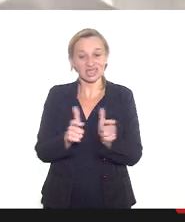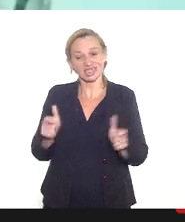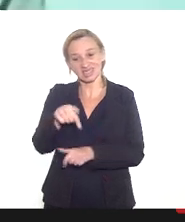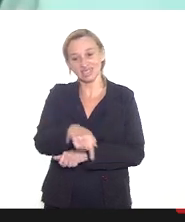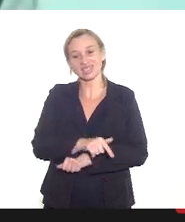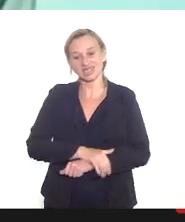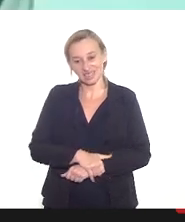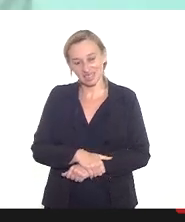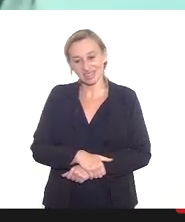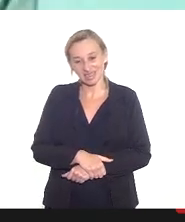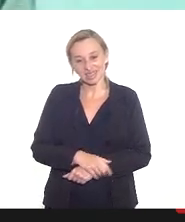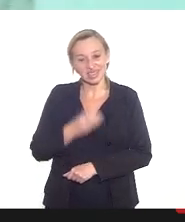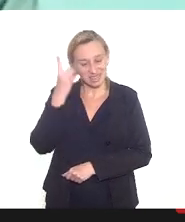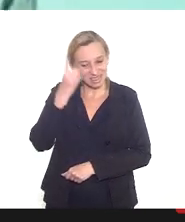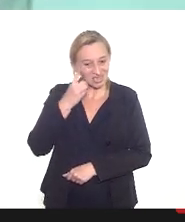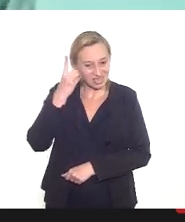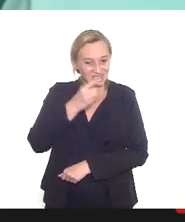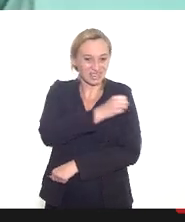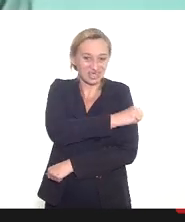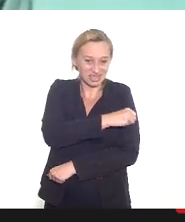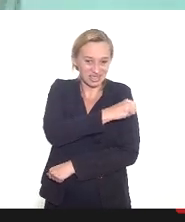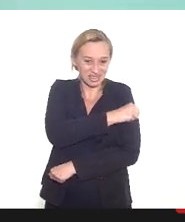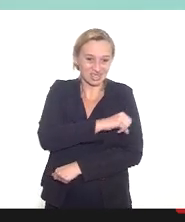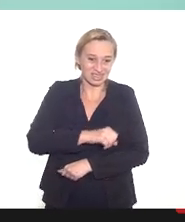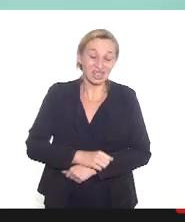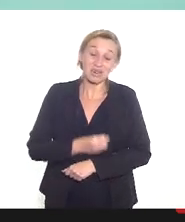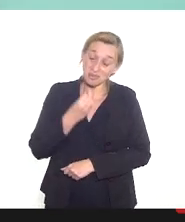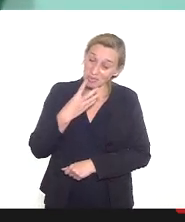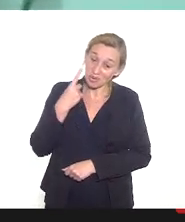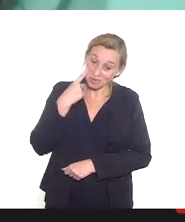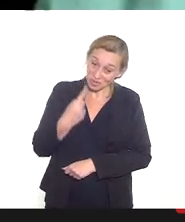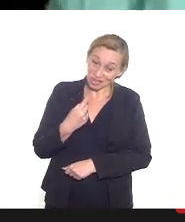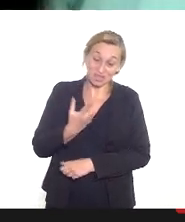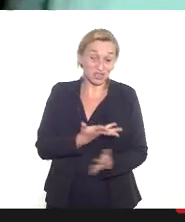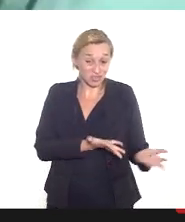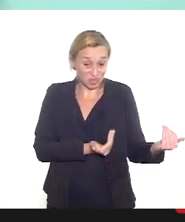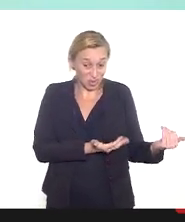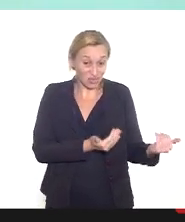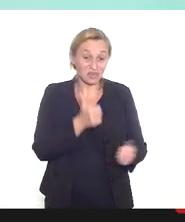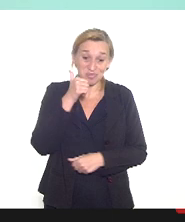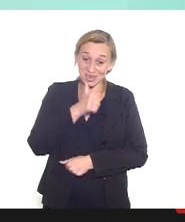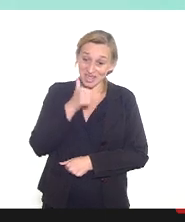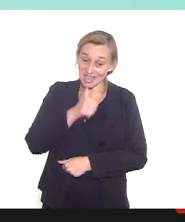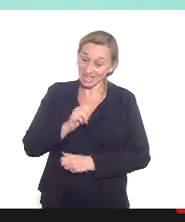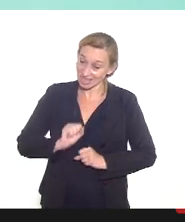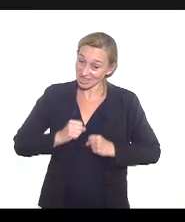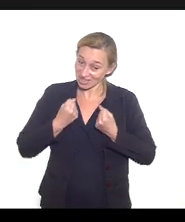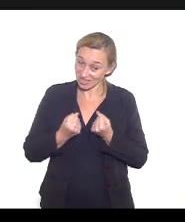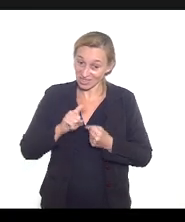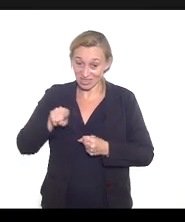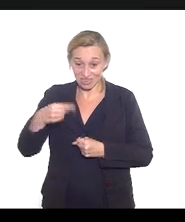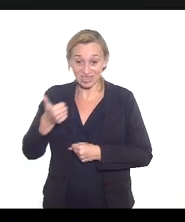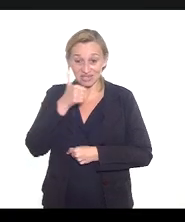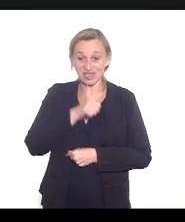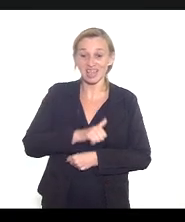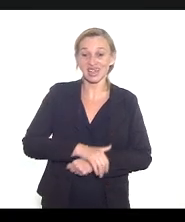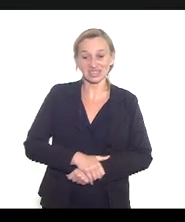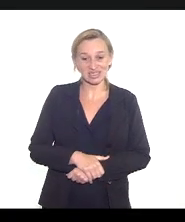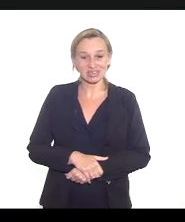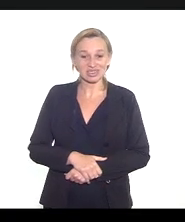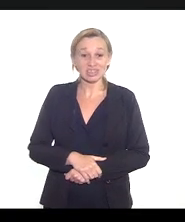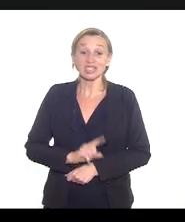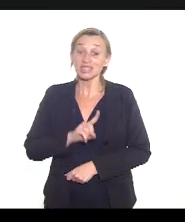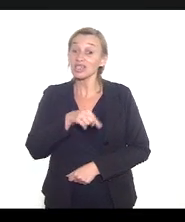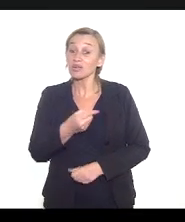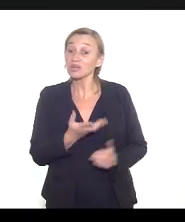deputada enfermeira rejane é muito bom ver jovens mulheres em defesa das mulheres tem outra